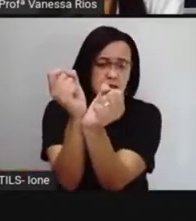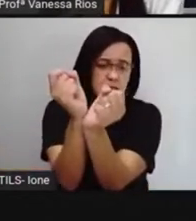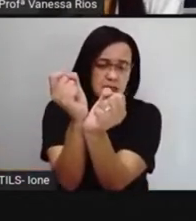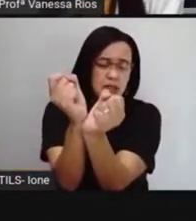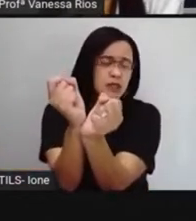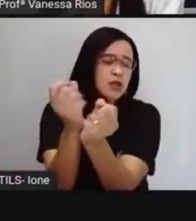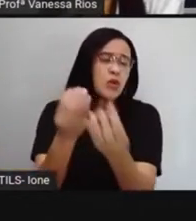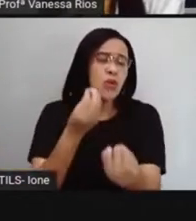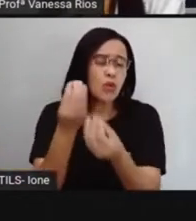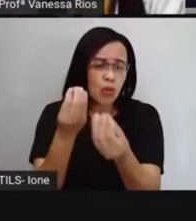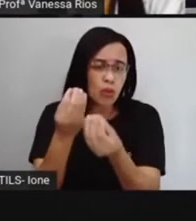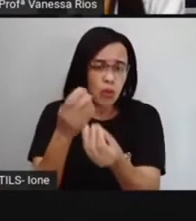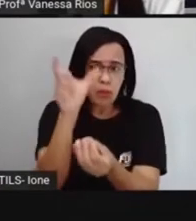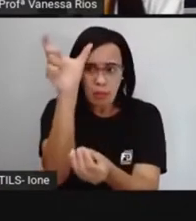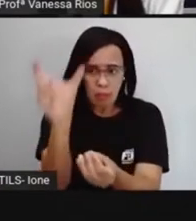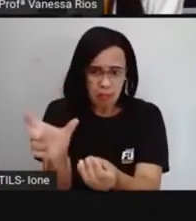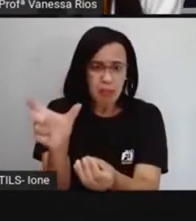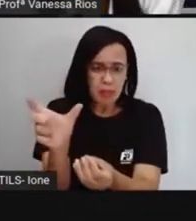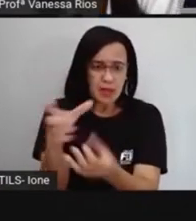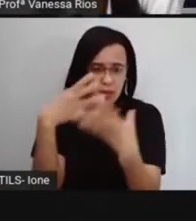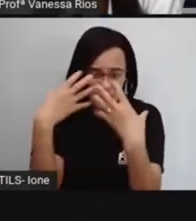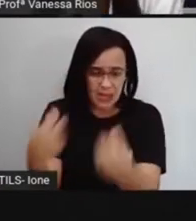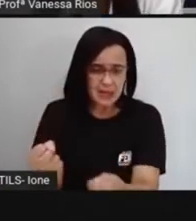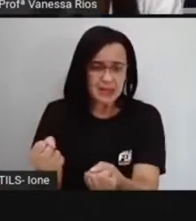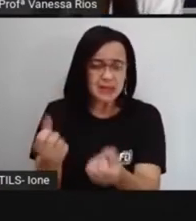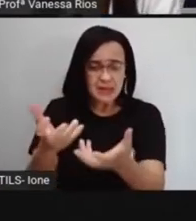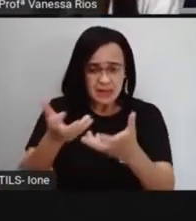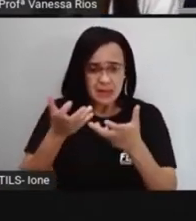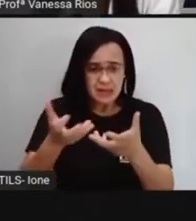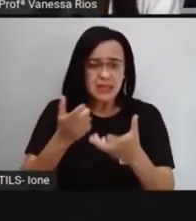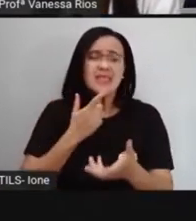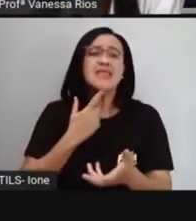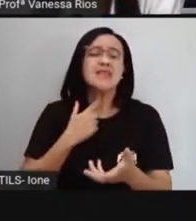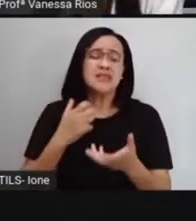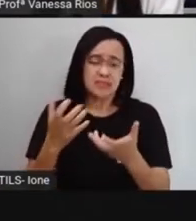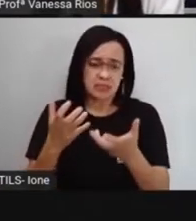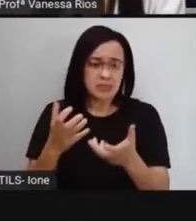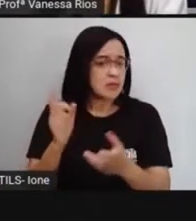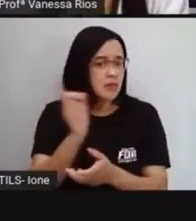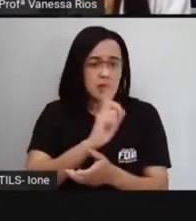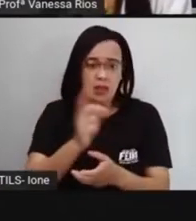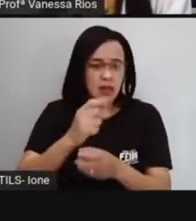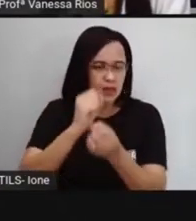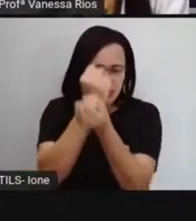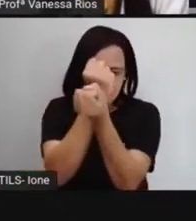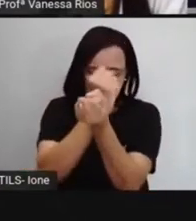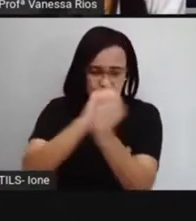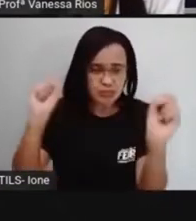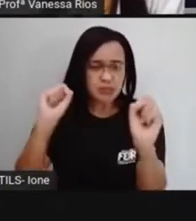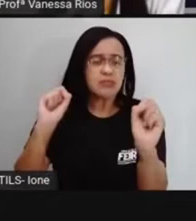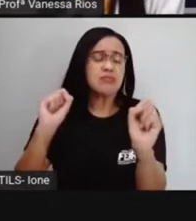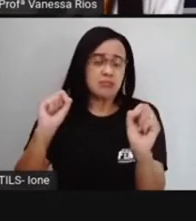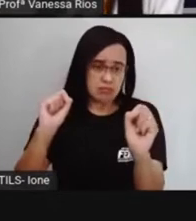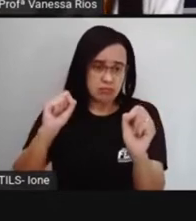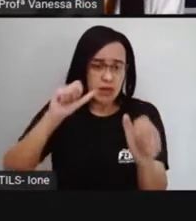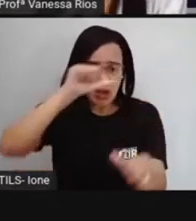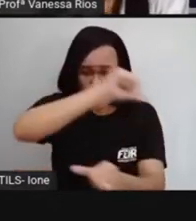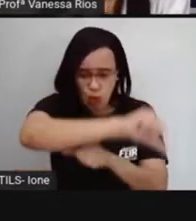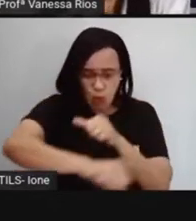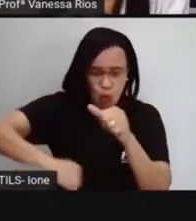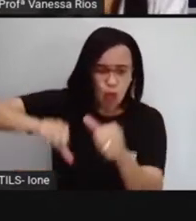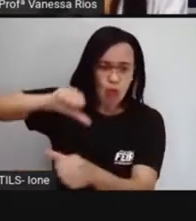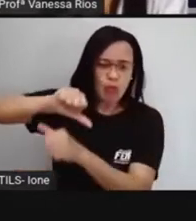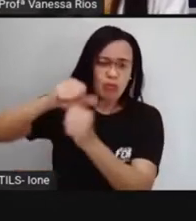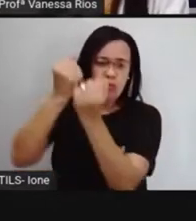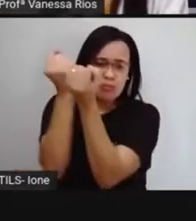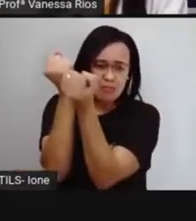essa situação, né, as pessoas não querem ser escravos, né, elas foram escravizadas, é aí, contra